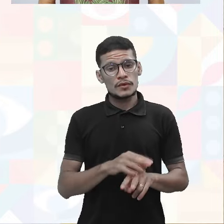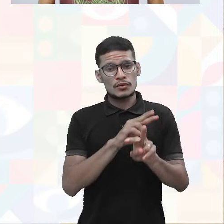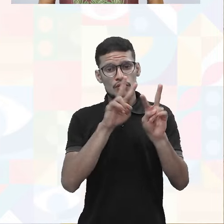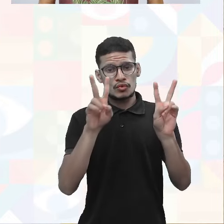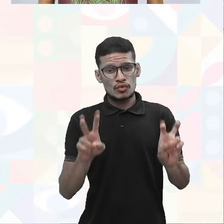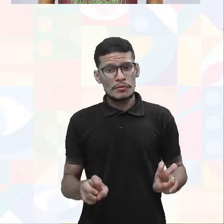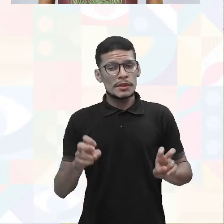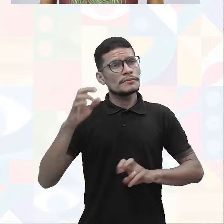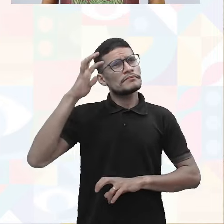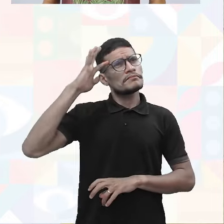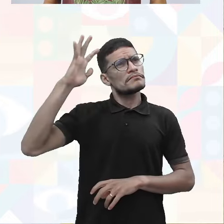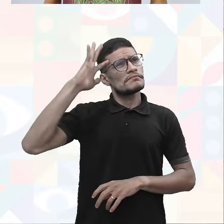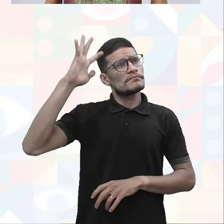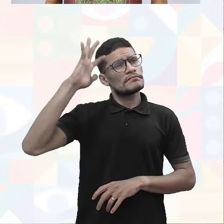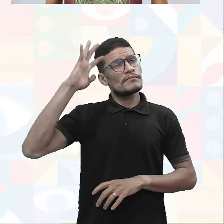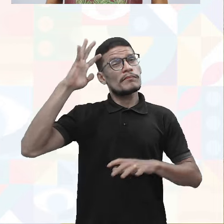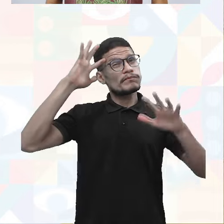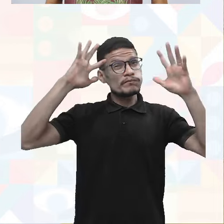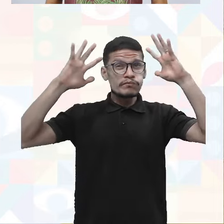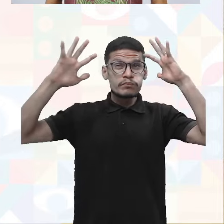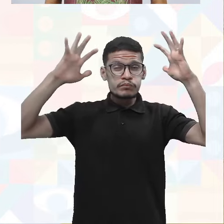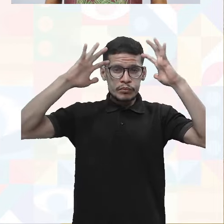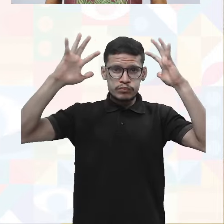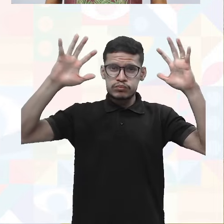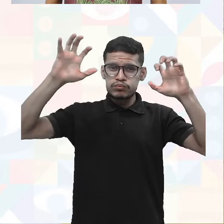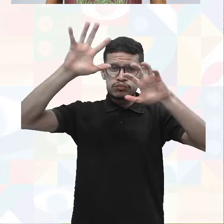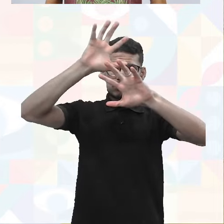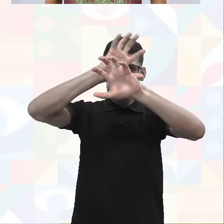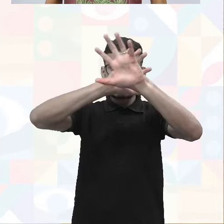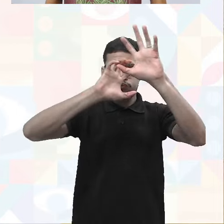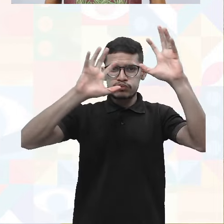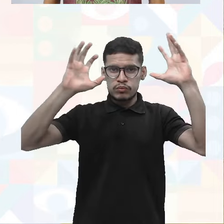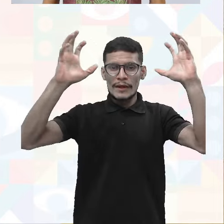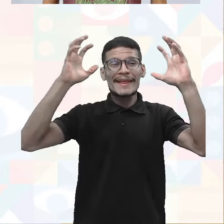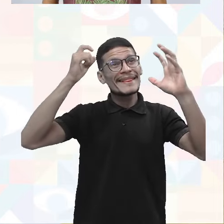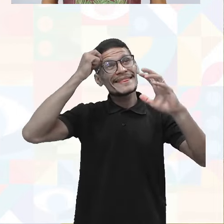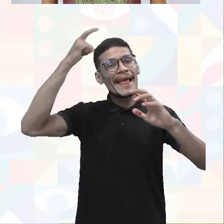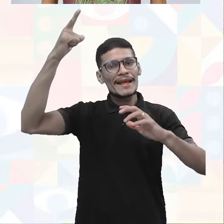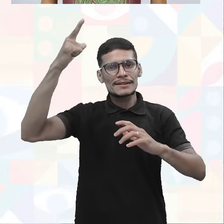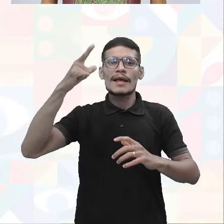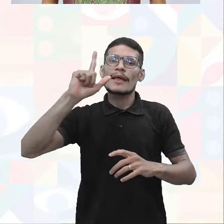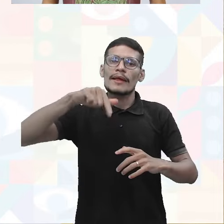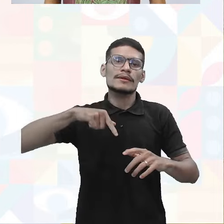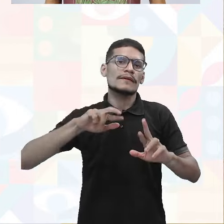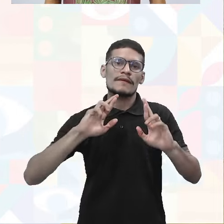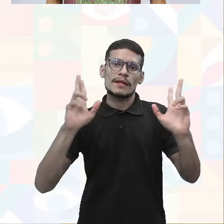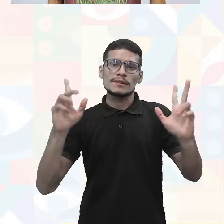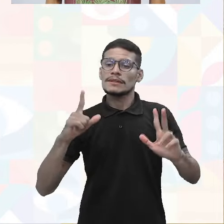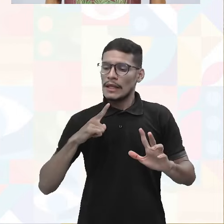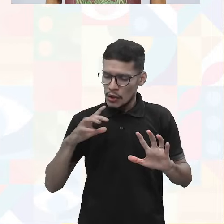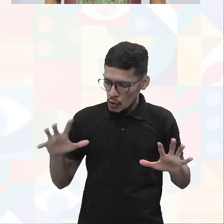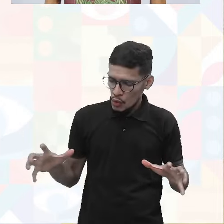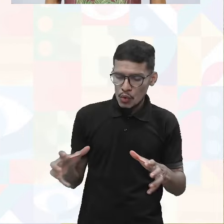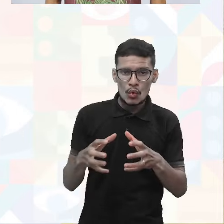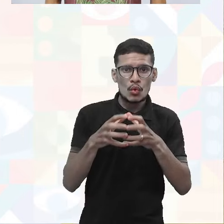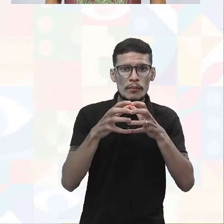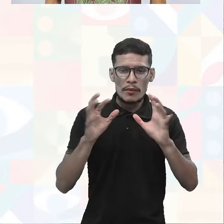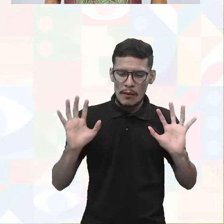brainstorming, já vai ser uma situação um pouco diferente. Nesse caso aí, eu vou ter um grupo de pessoas reunidas.